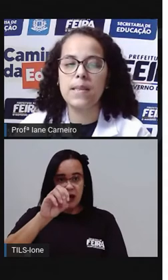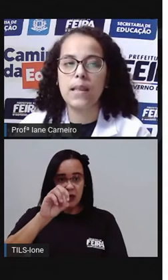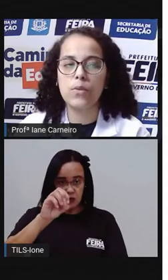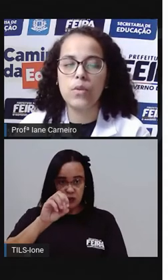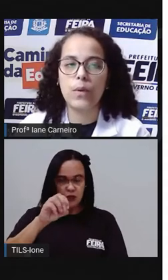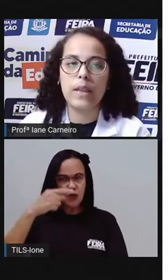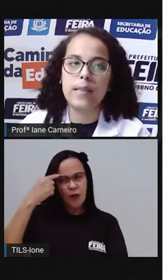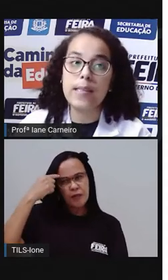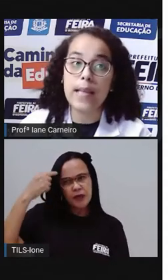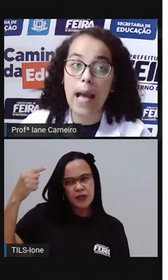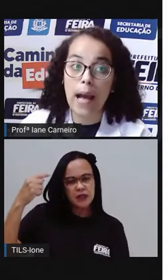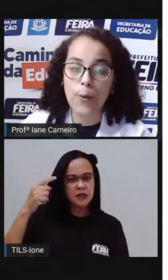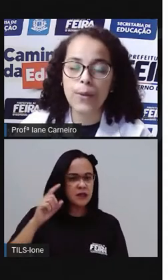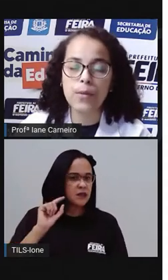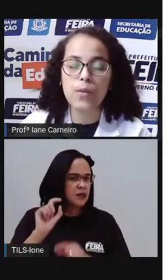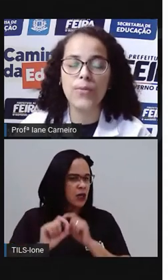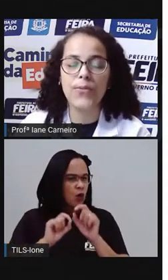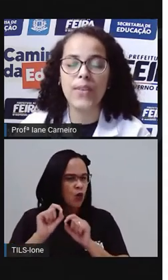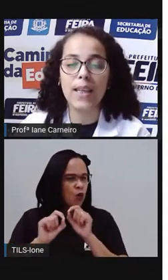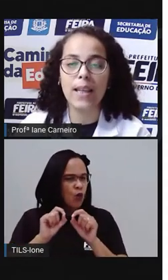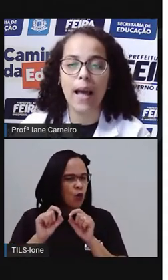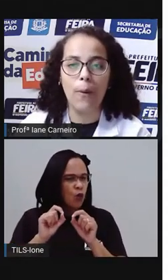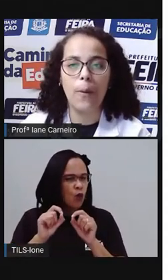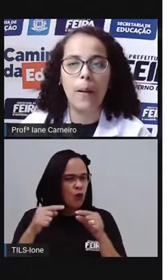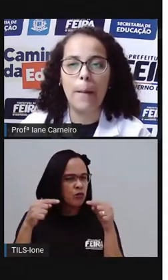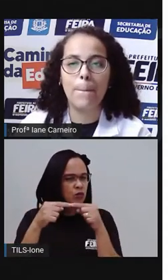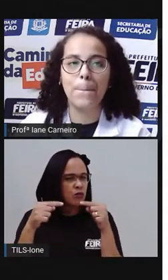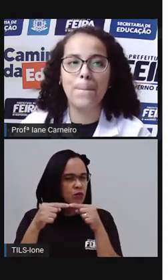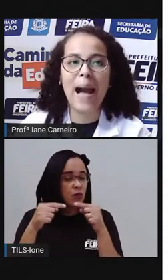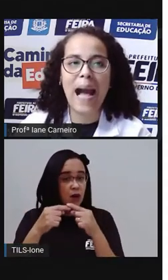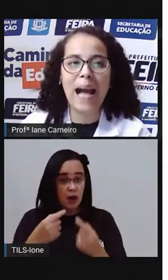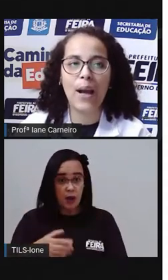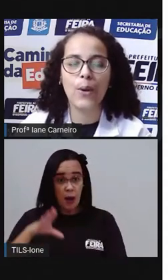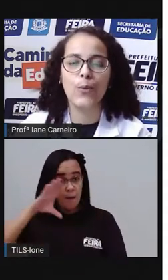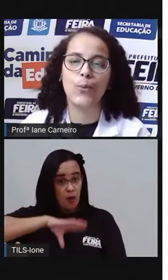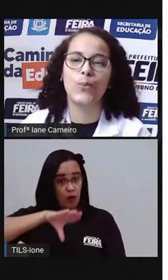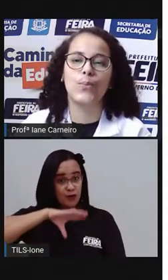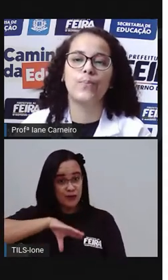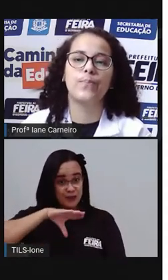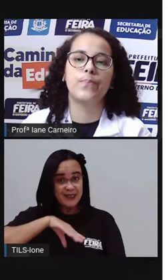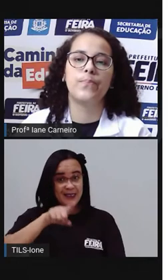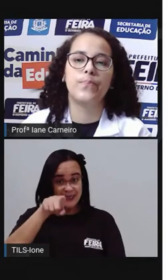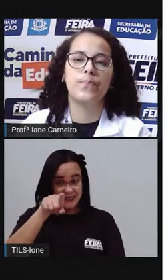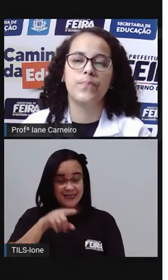Pensa no som inicial e no som final. Barco.